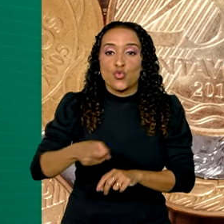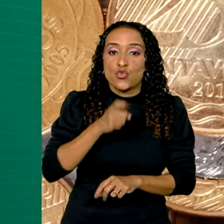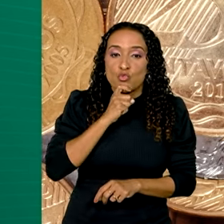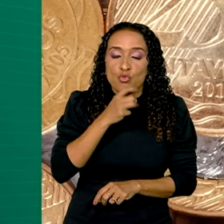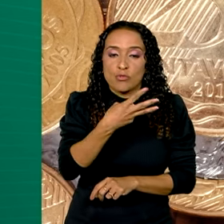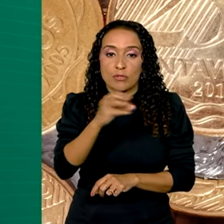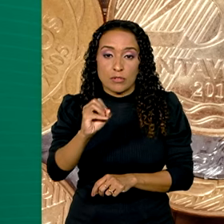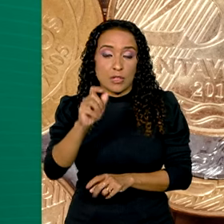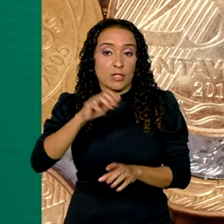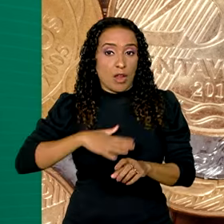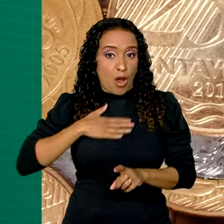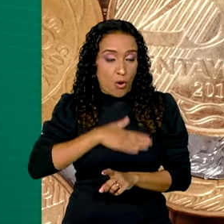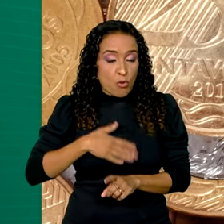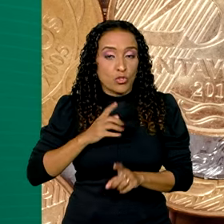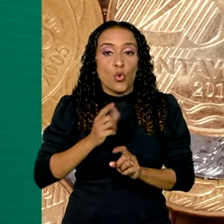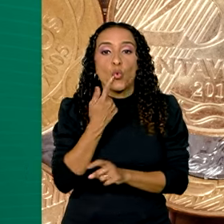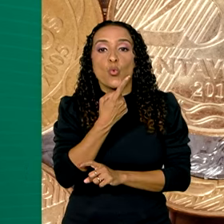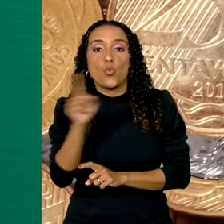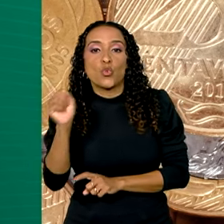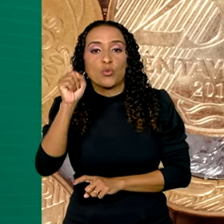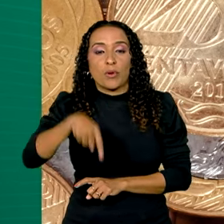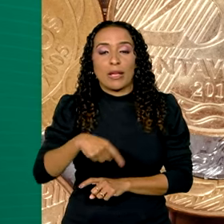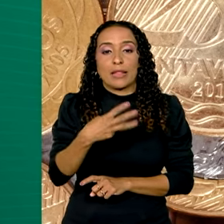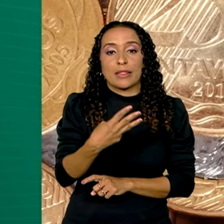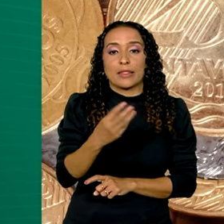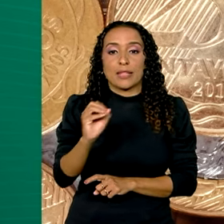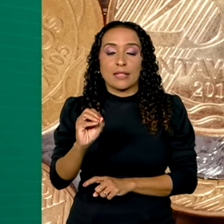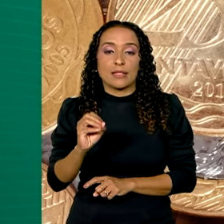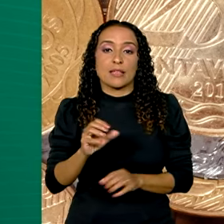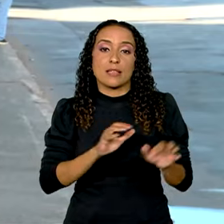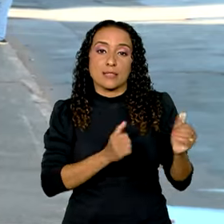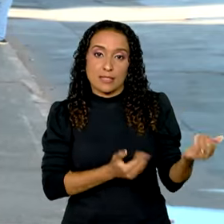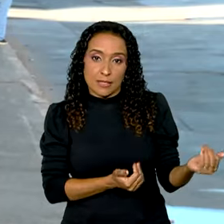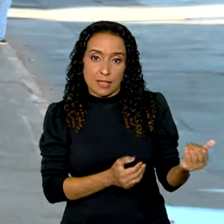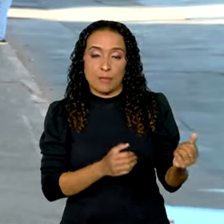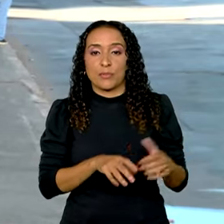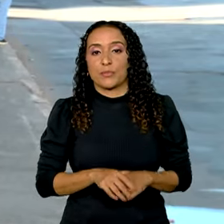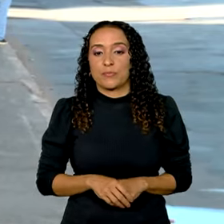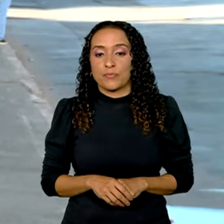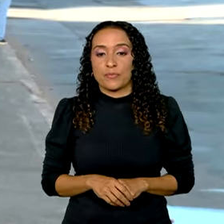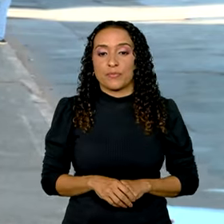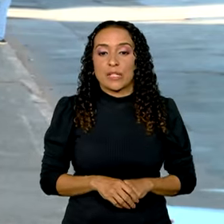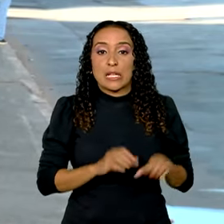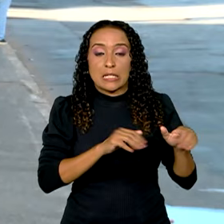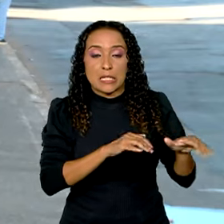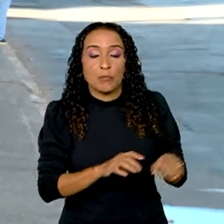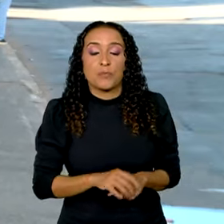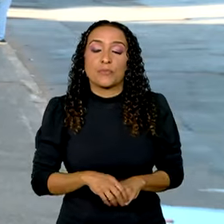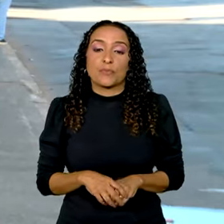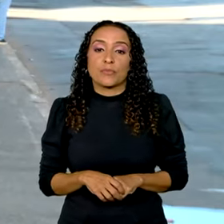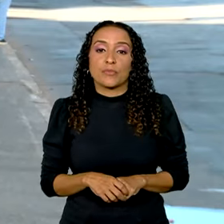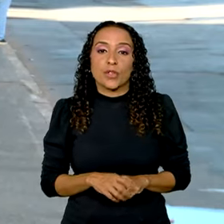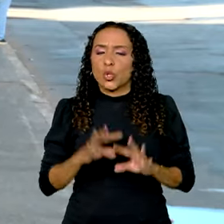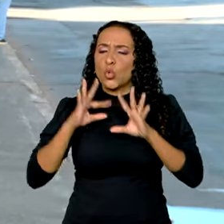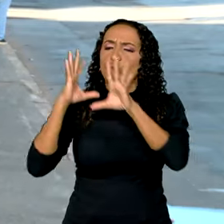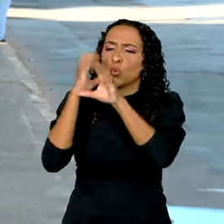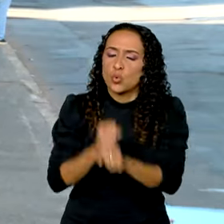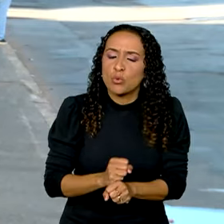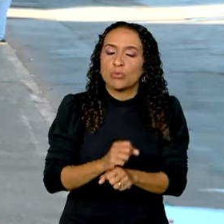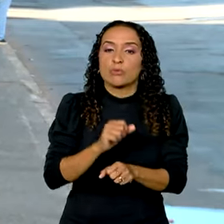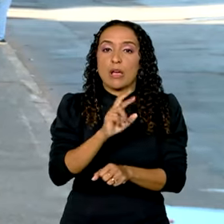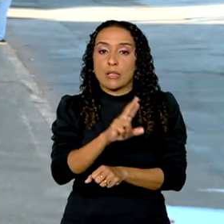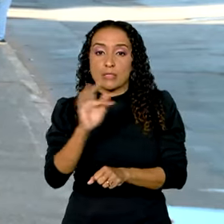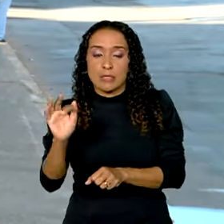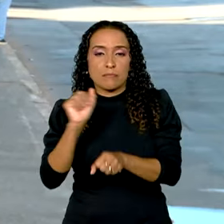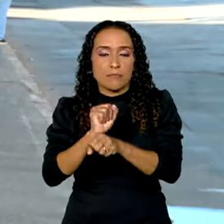30 de agosto e o último lote em 30 de setembro. Ao todo, a Receita espera receber 43 milhões